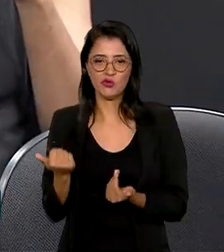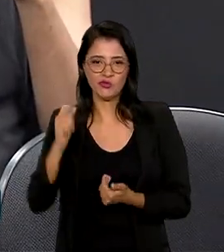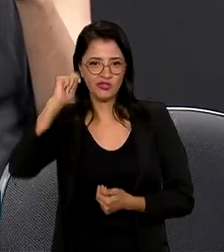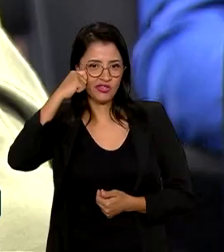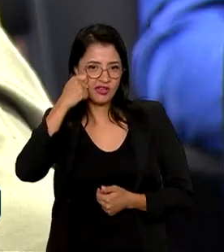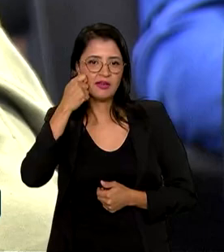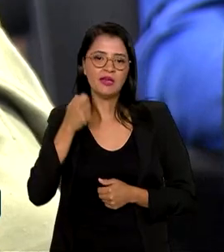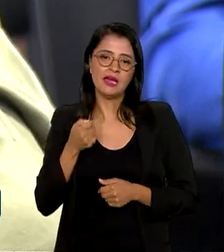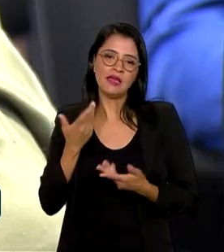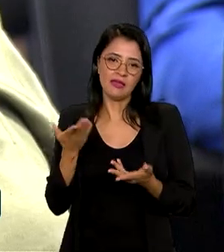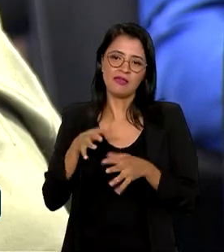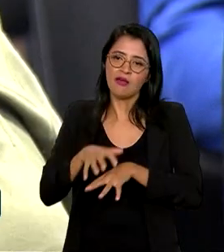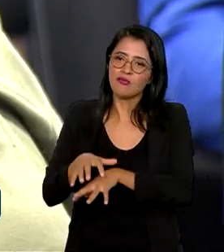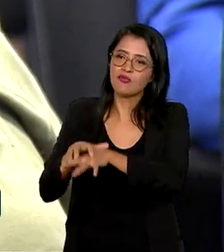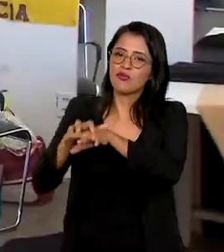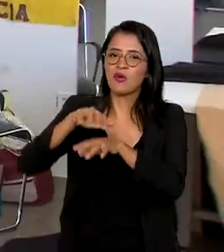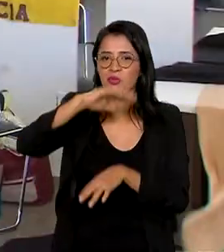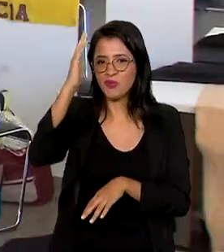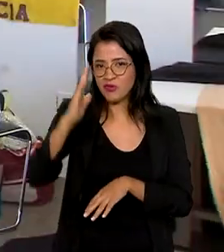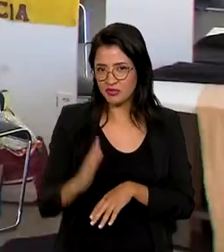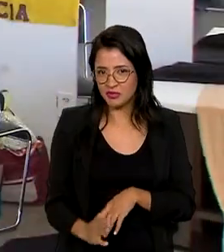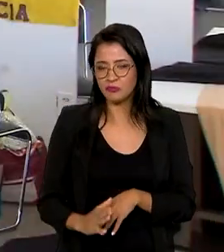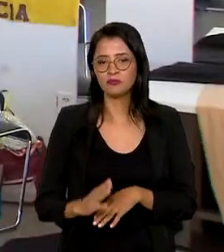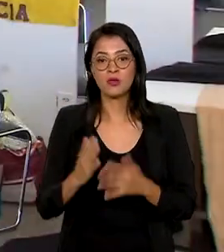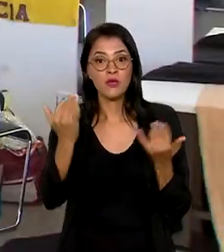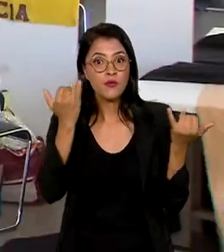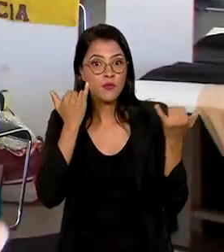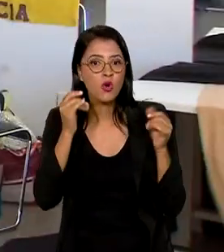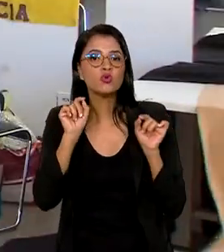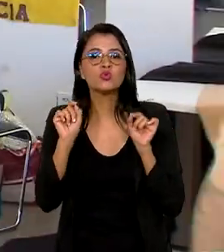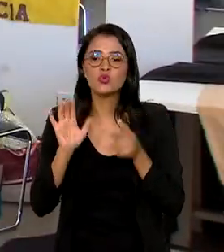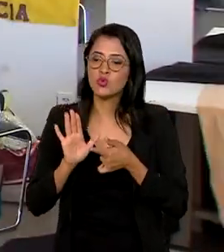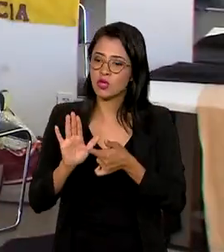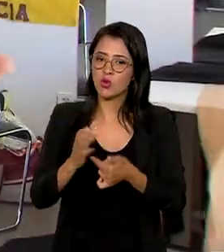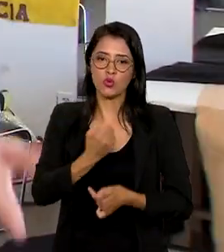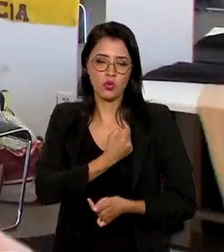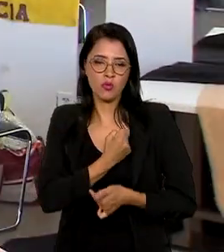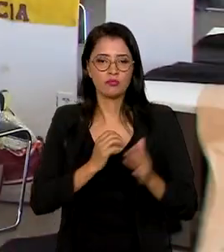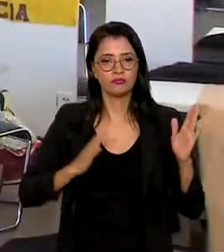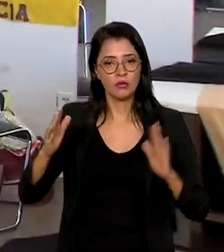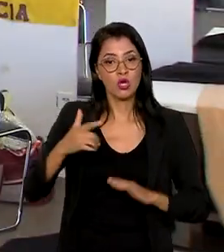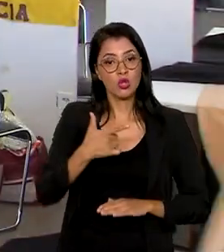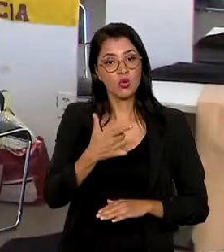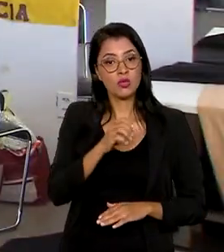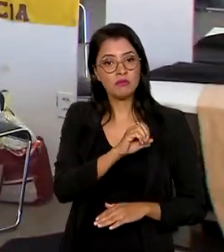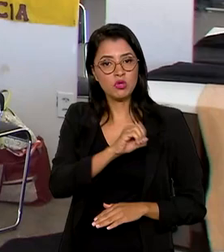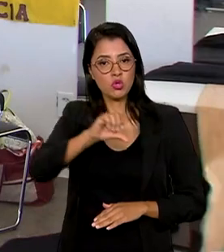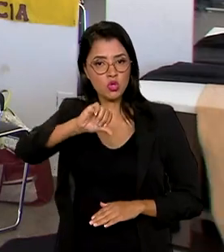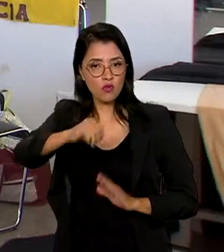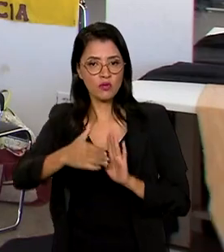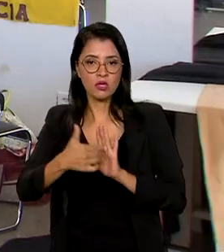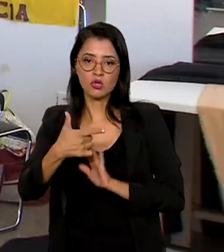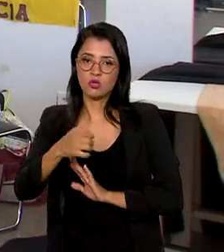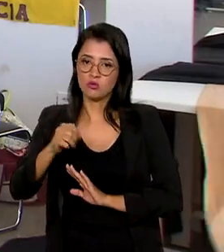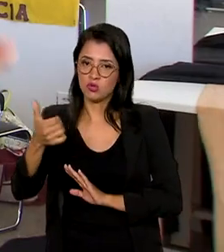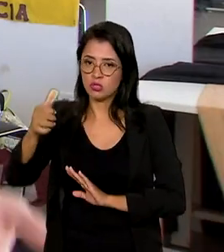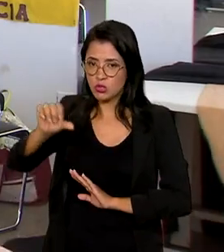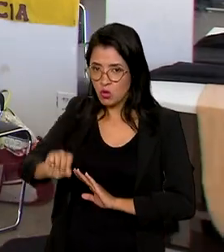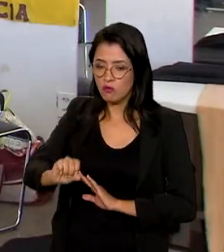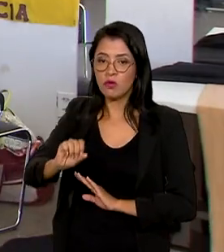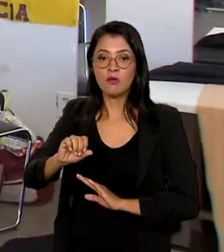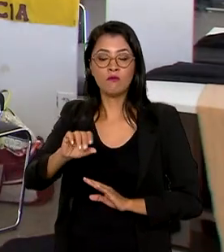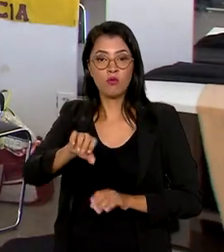está percorrendo todo o Brasil. Os dados mostram que entre 2009 e 2019 foram assassinados no país